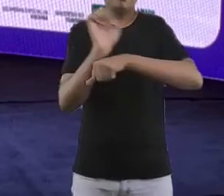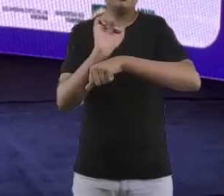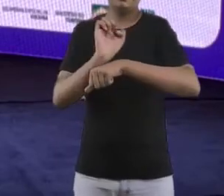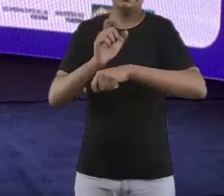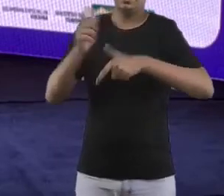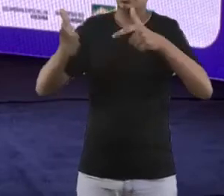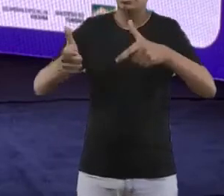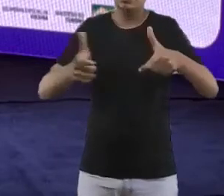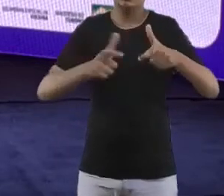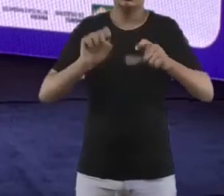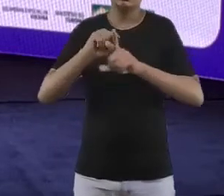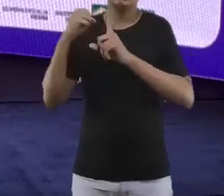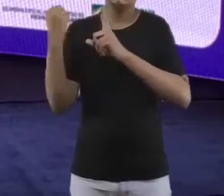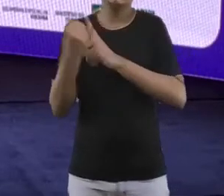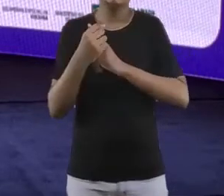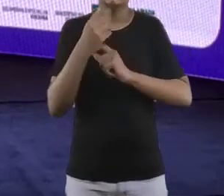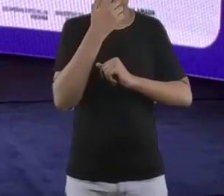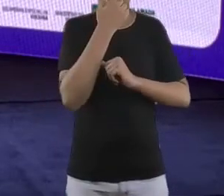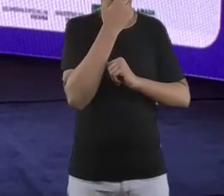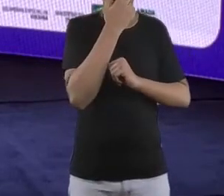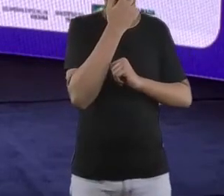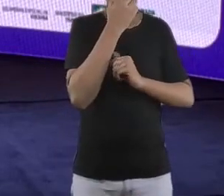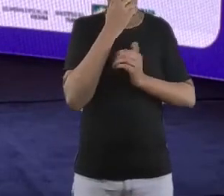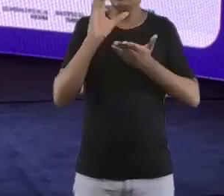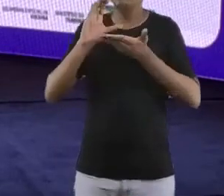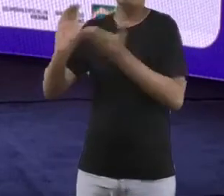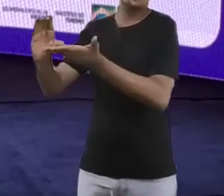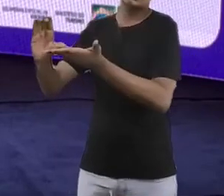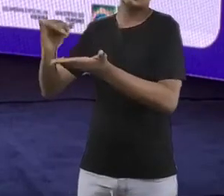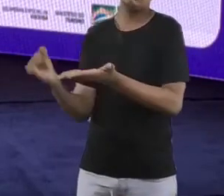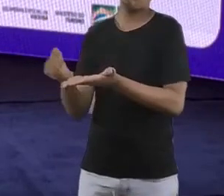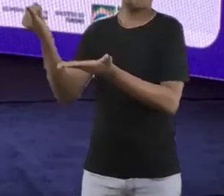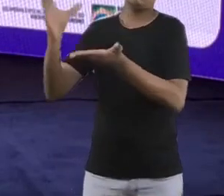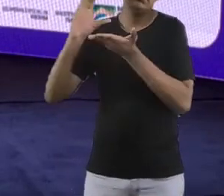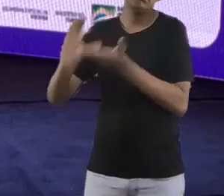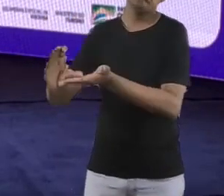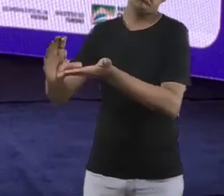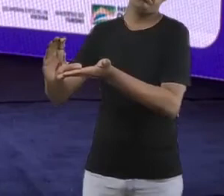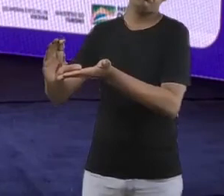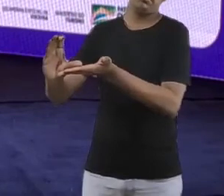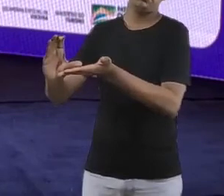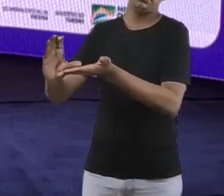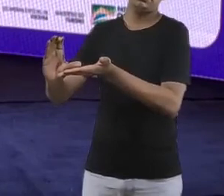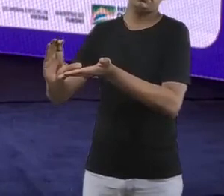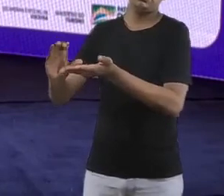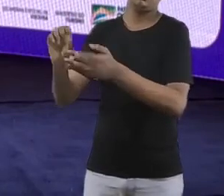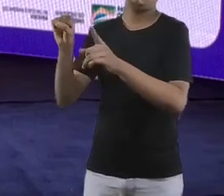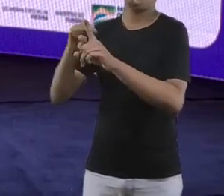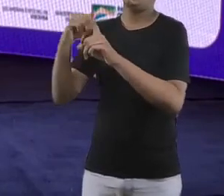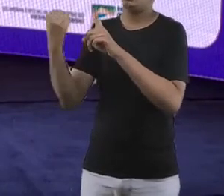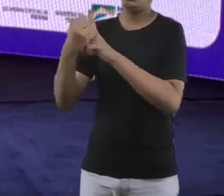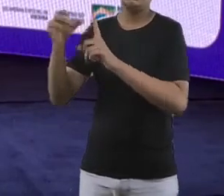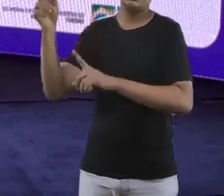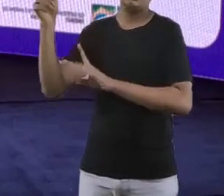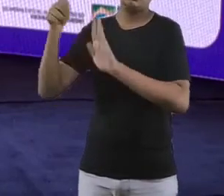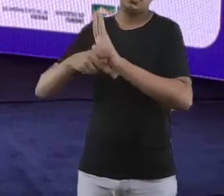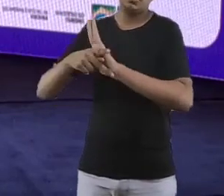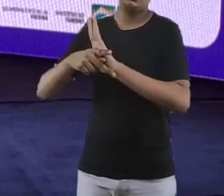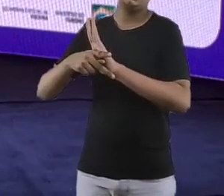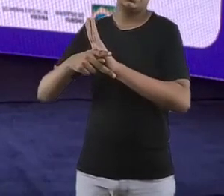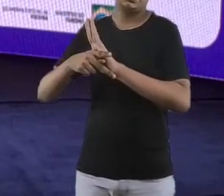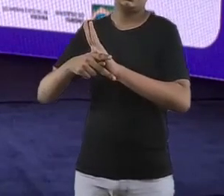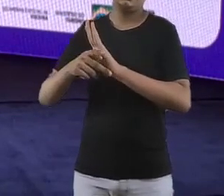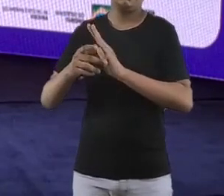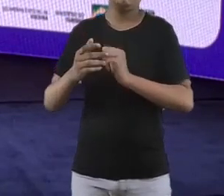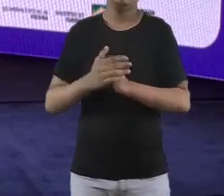sem realmente tirar o investimento das comunidades, que é o que mais importa para a gente. A gente tem meta ano a ano, não somente de uma forma fria, mas de uma